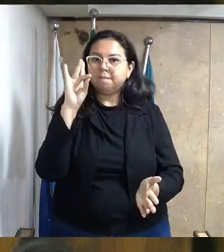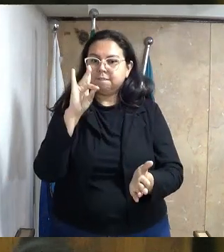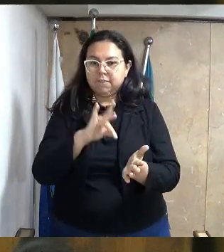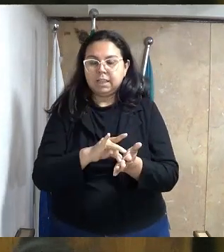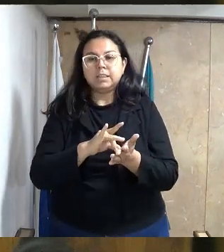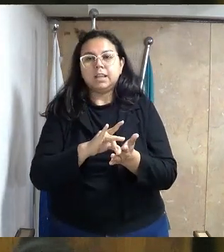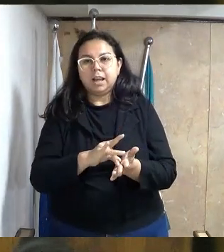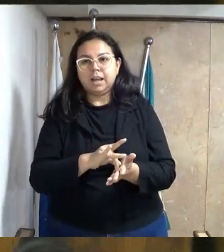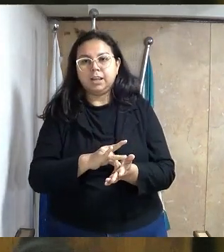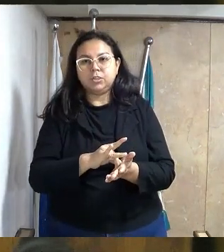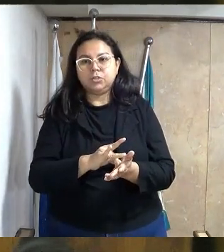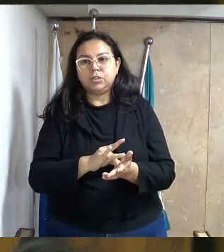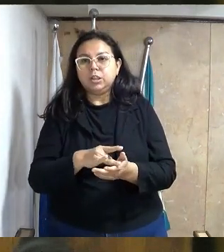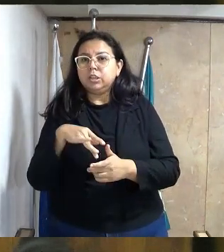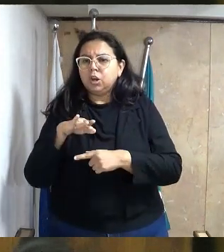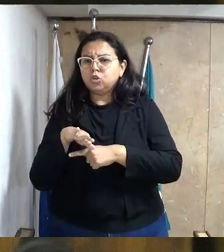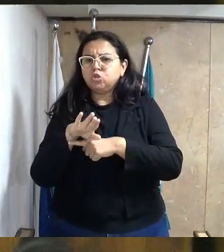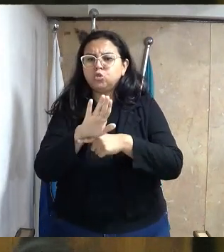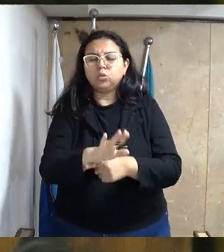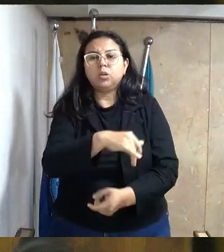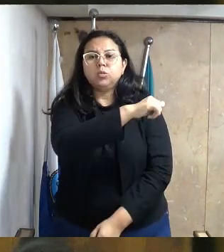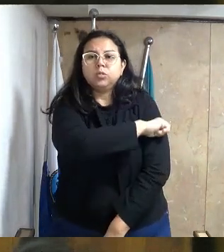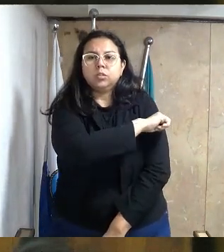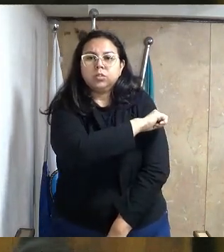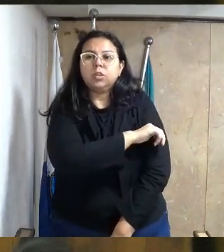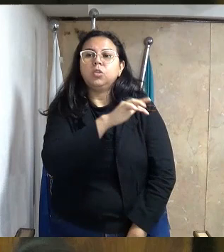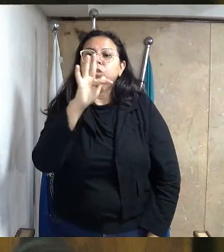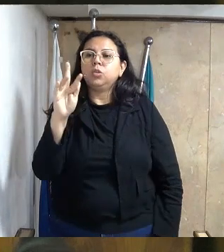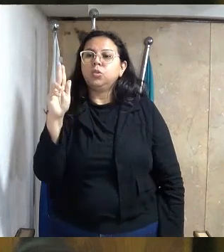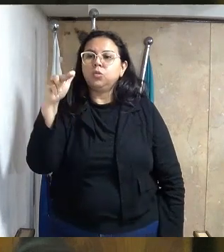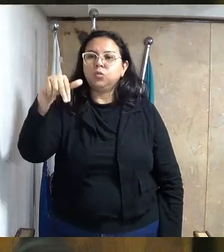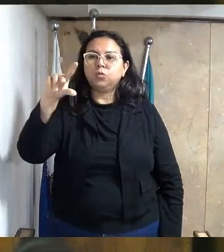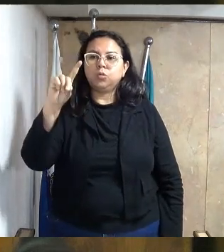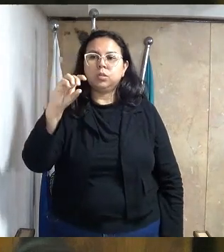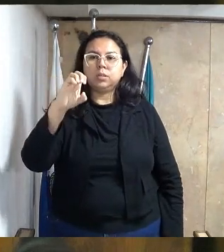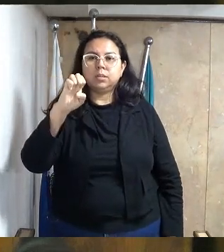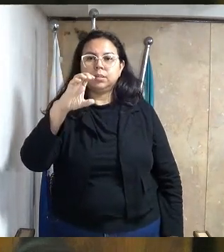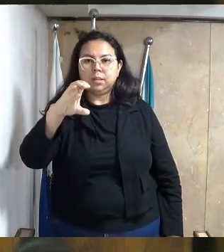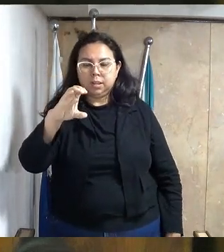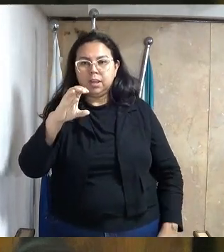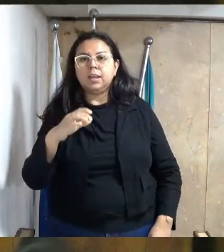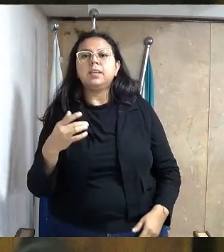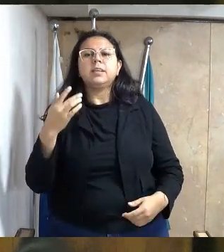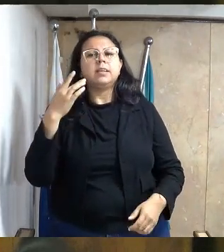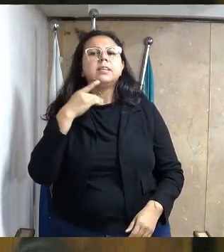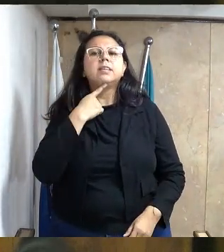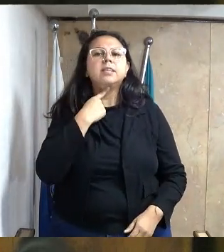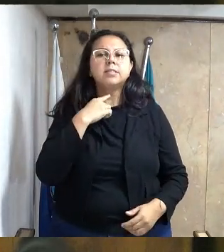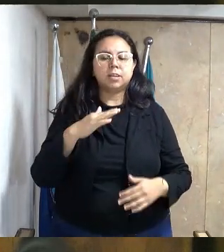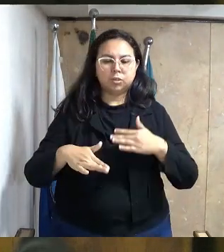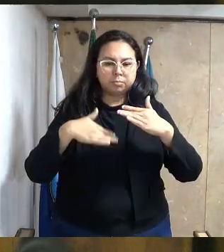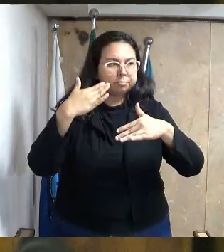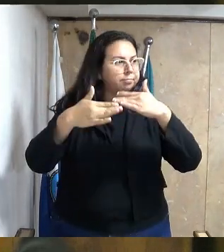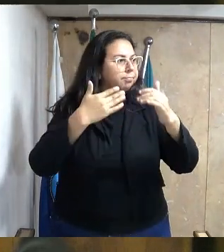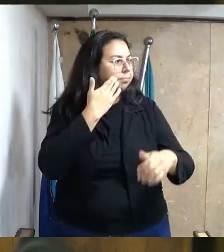e beneficiar os estudantes da FUNDEC que tanto almejam aprimorar seus conhecimentos.